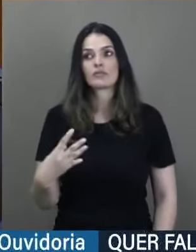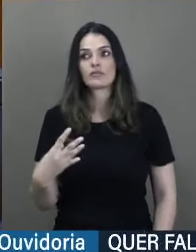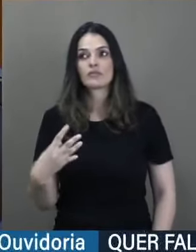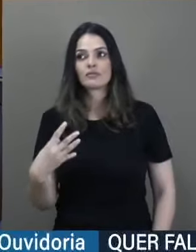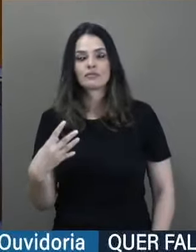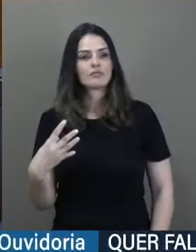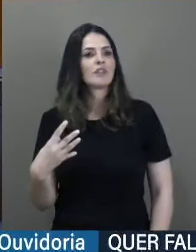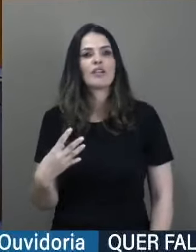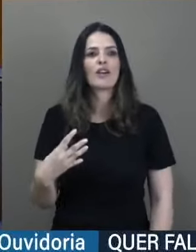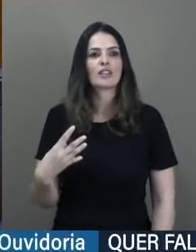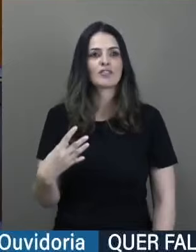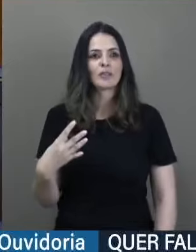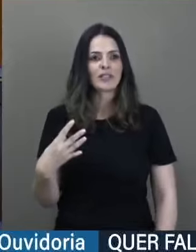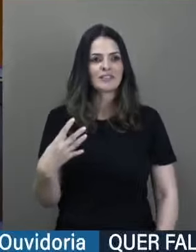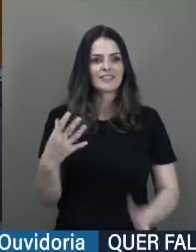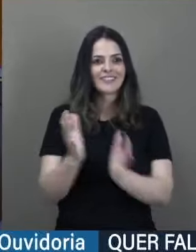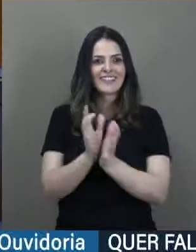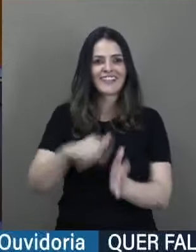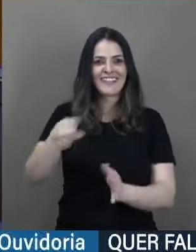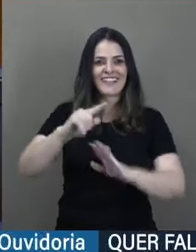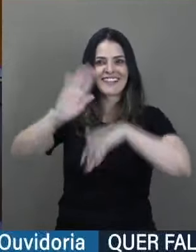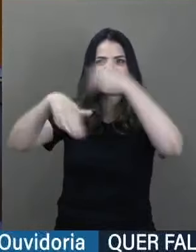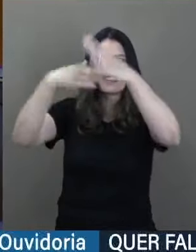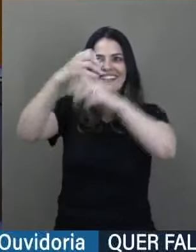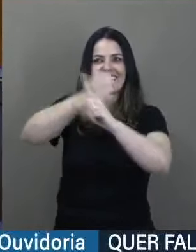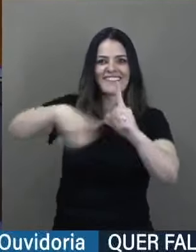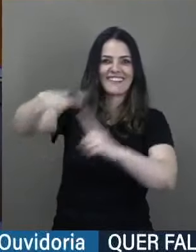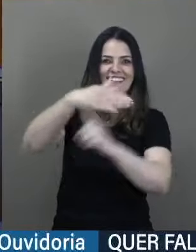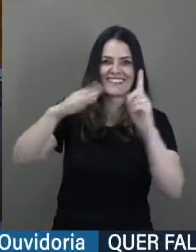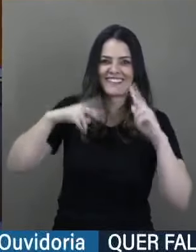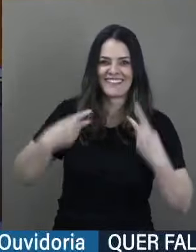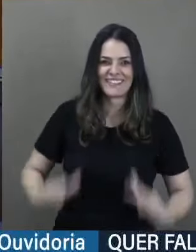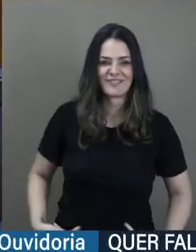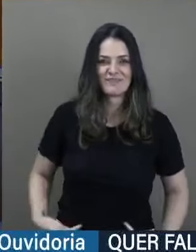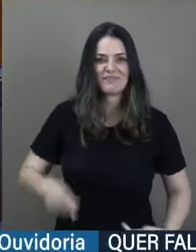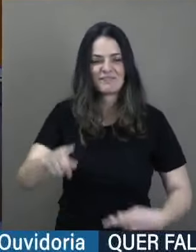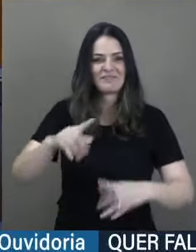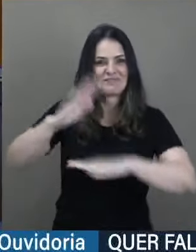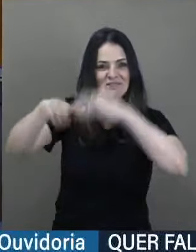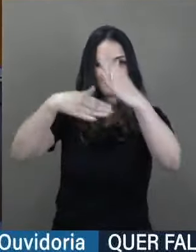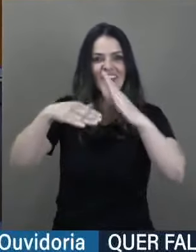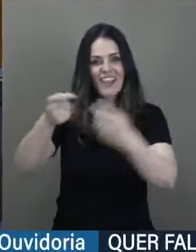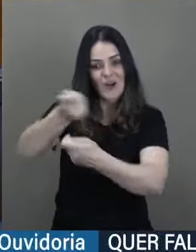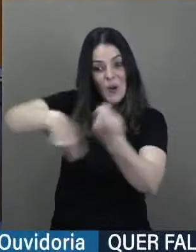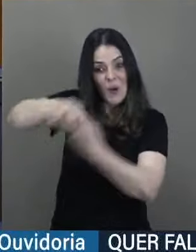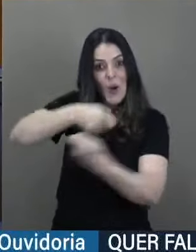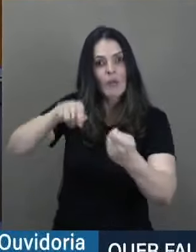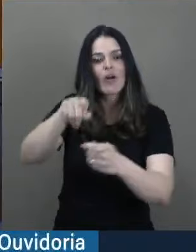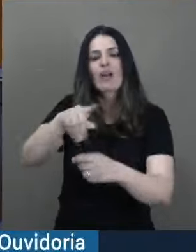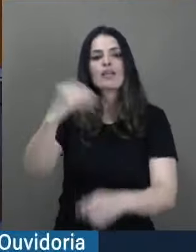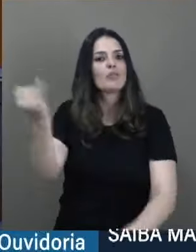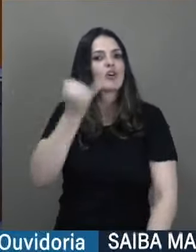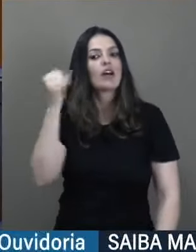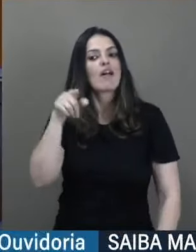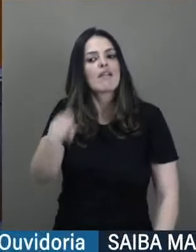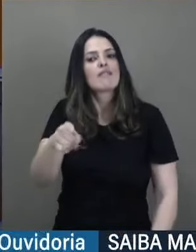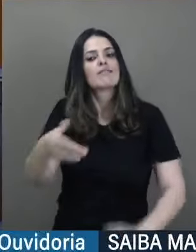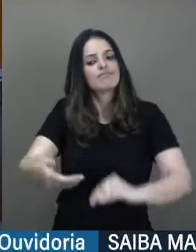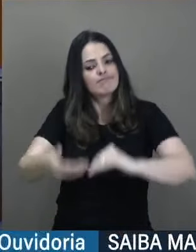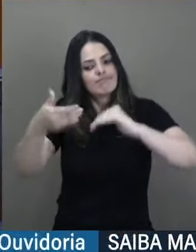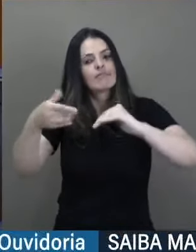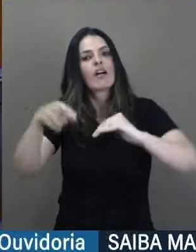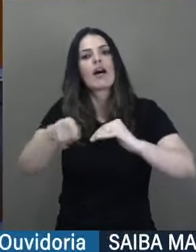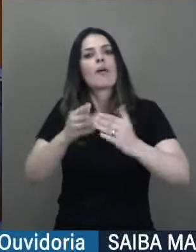pressuposto do desenvolvimento social e humano é o desenvolvimento econômico. Tendo esse Congresso